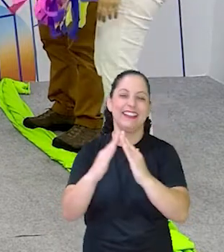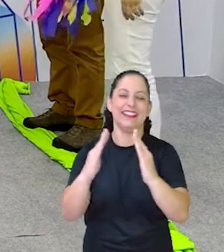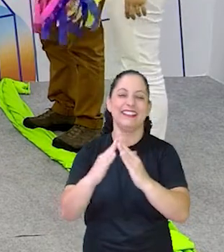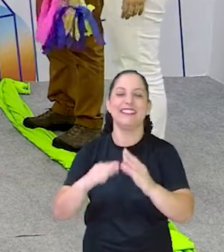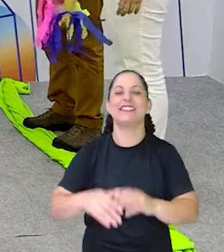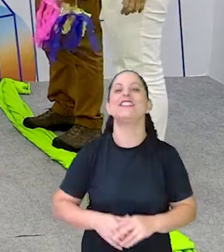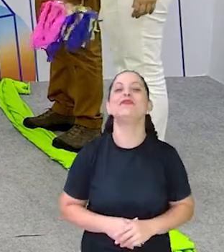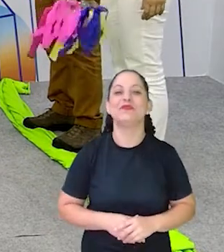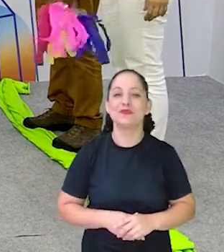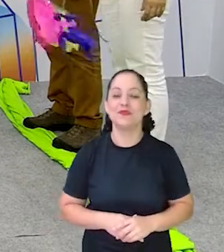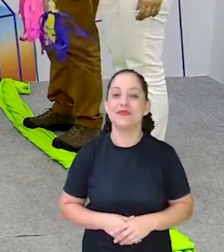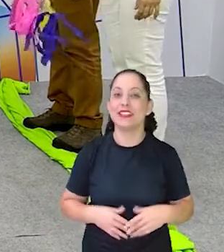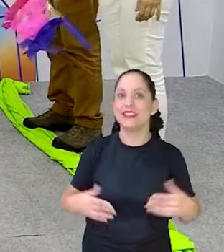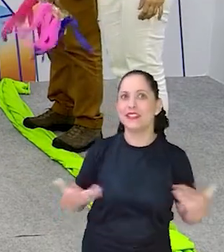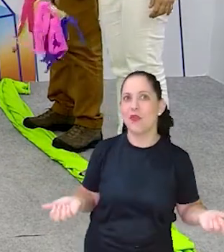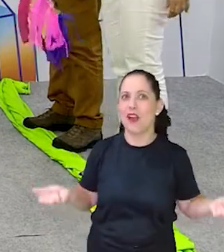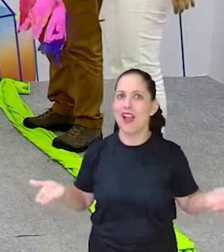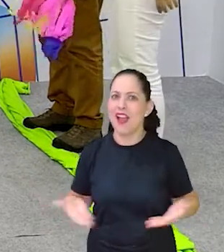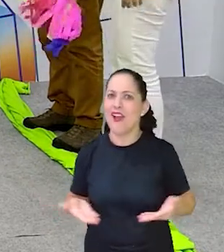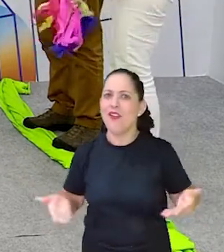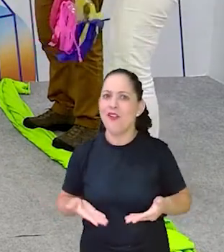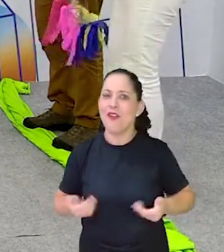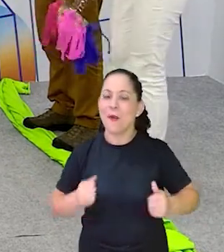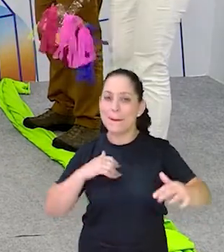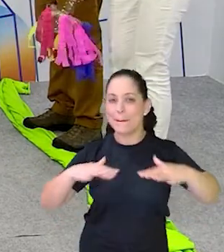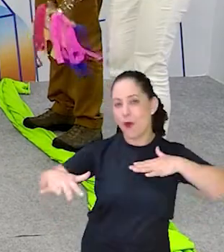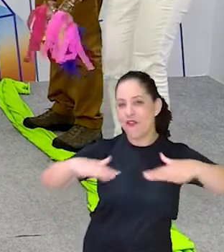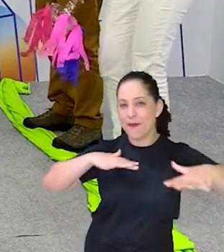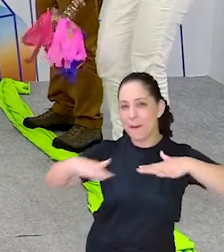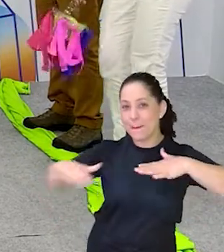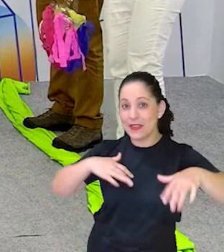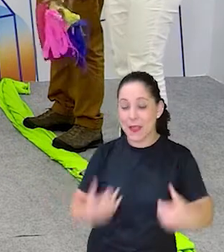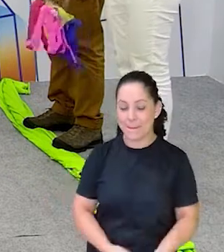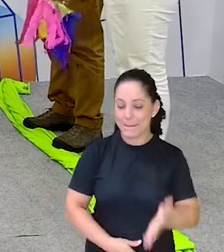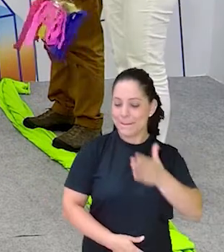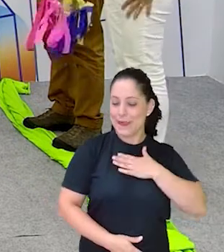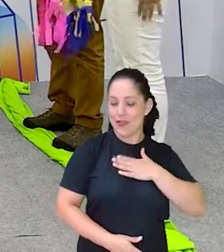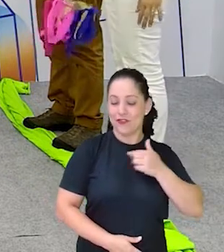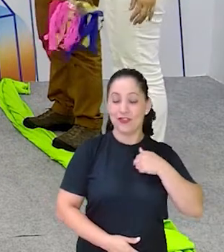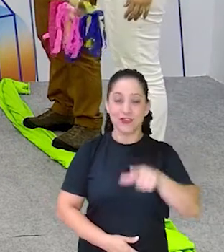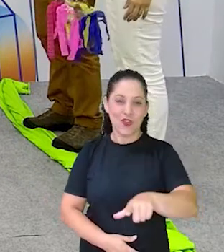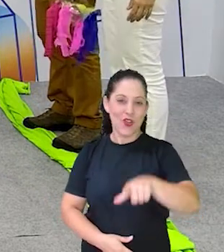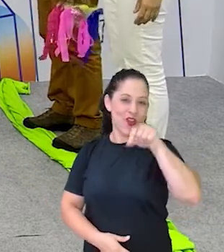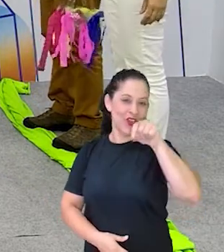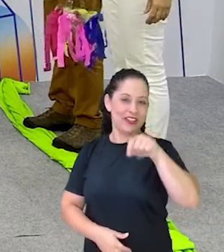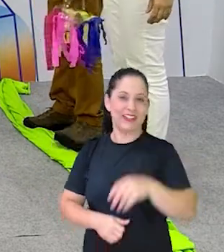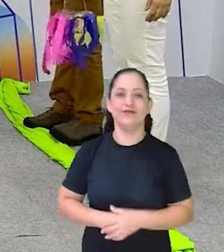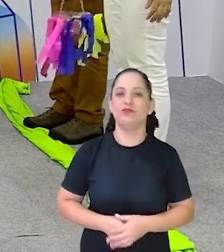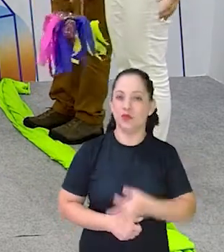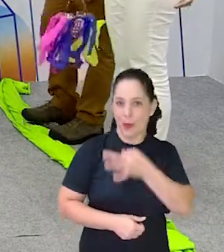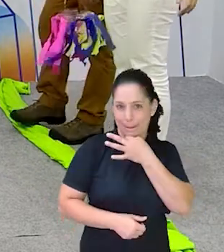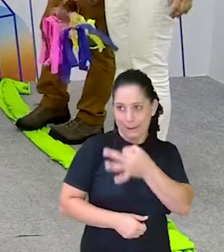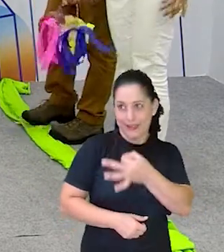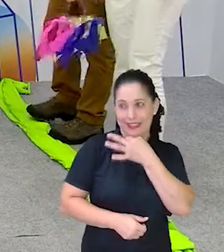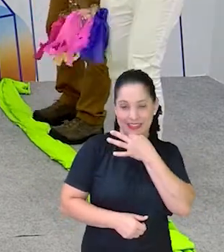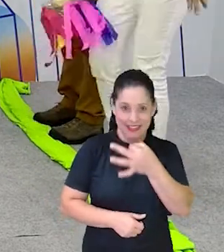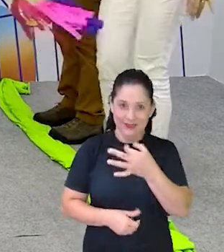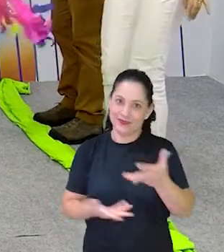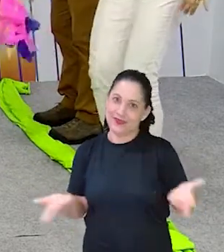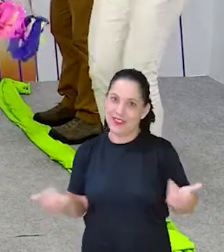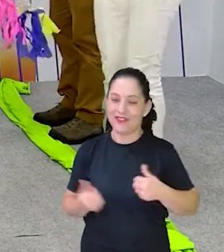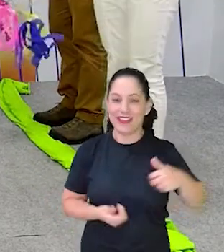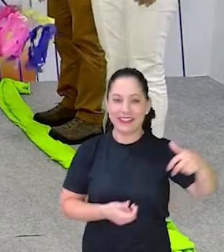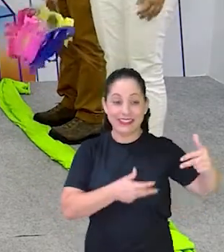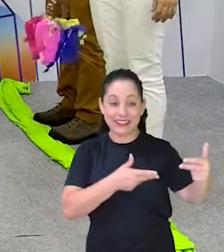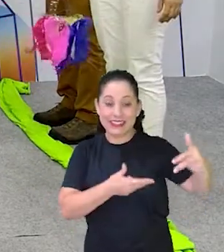Ela vai no caranguejo. Eu não. O movimento é meu, eu que escuto. São suas sugestões, né? Vou de ladinho.